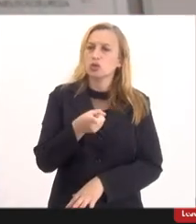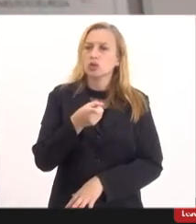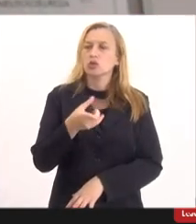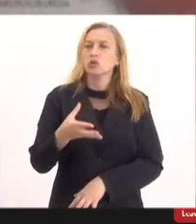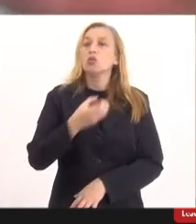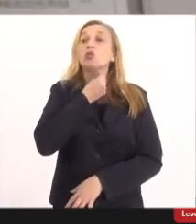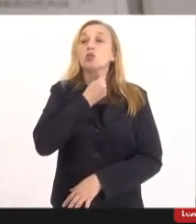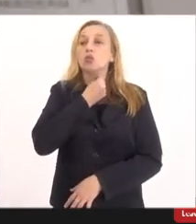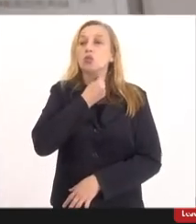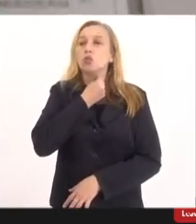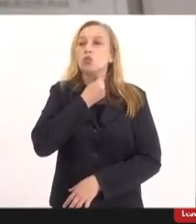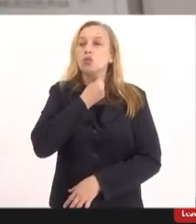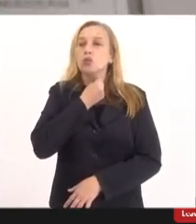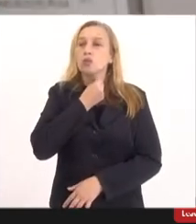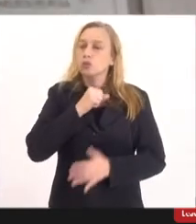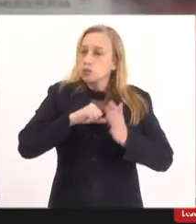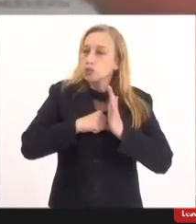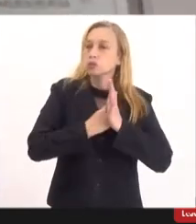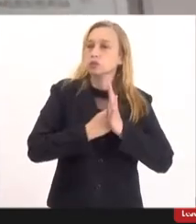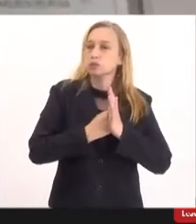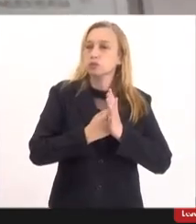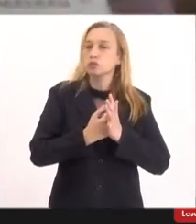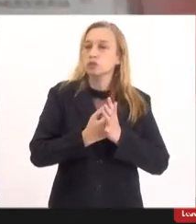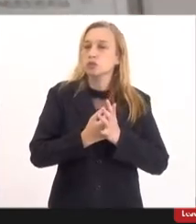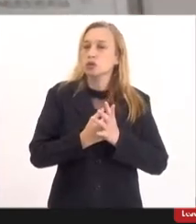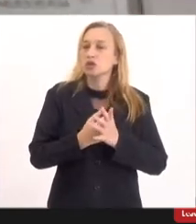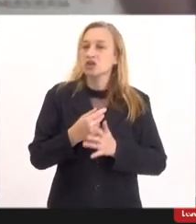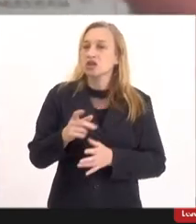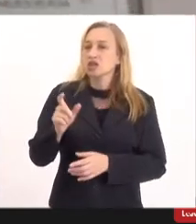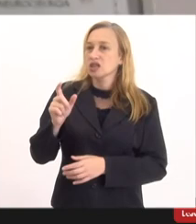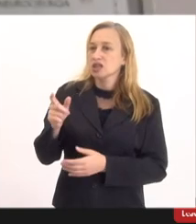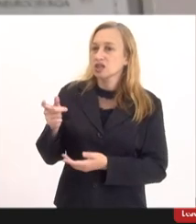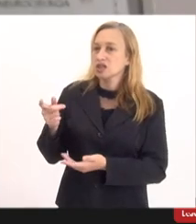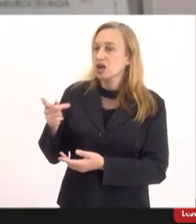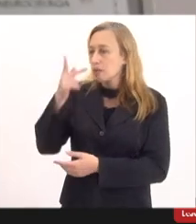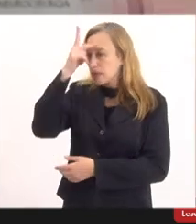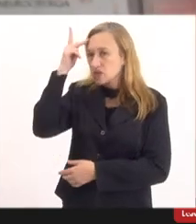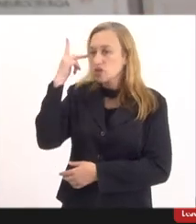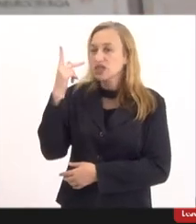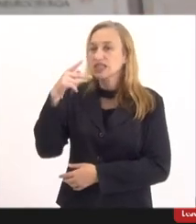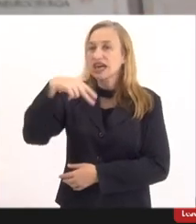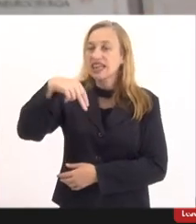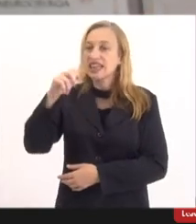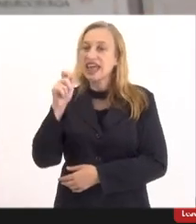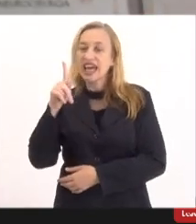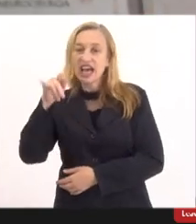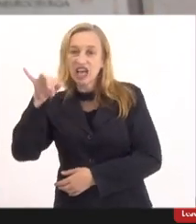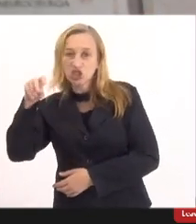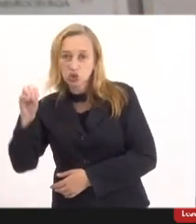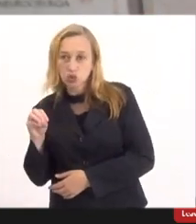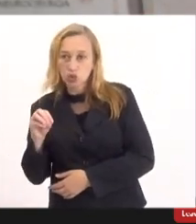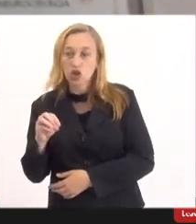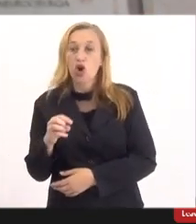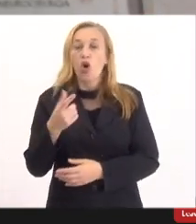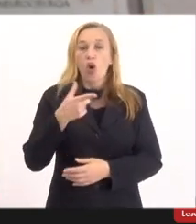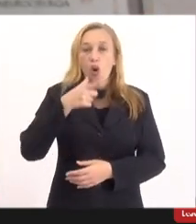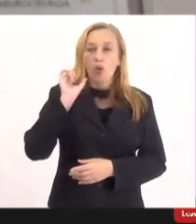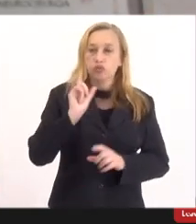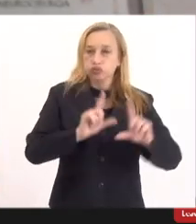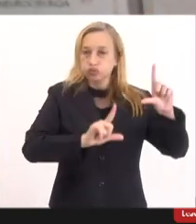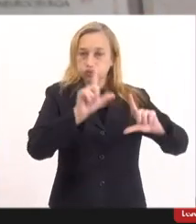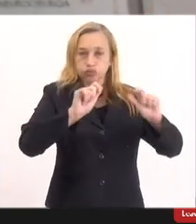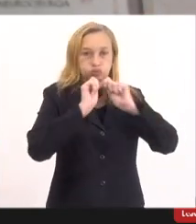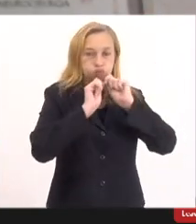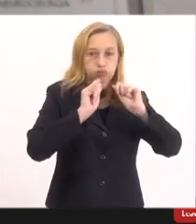e são bloqueados e são tratados como pessoas negacionistas ontem saiu uma manchete uma